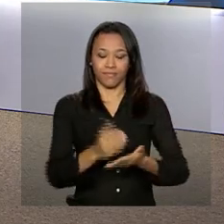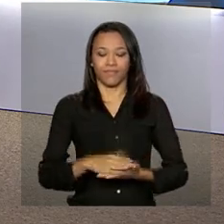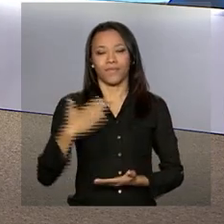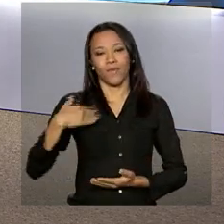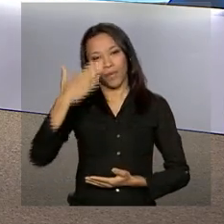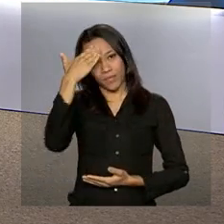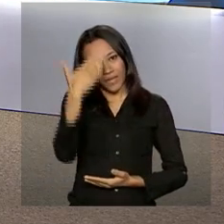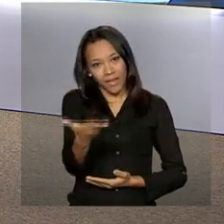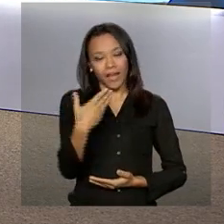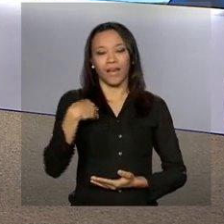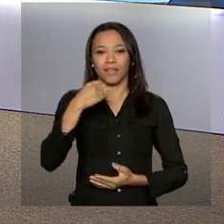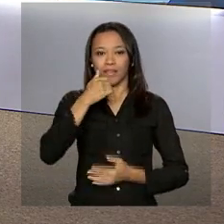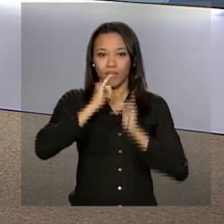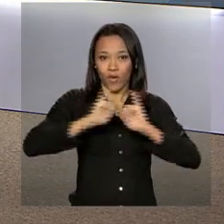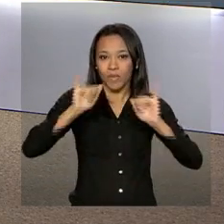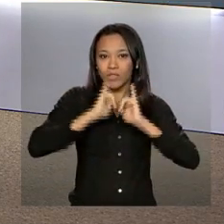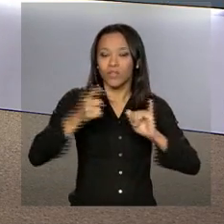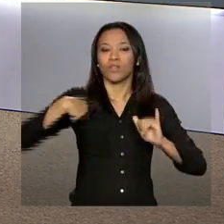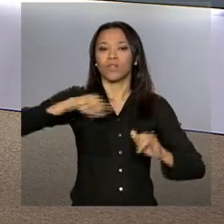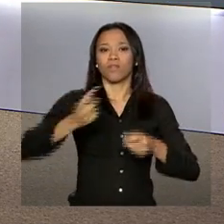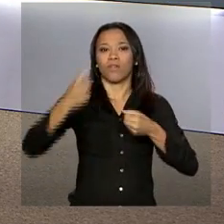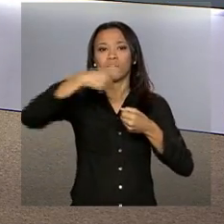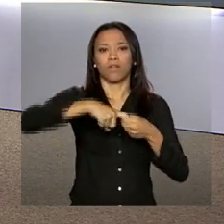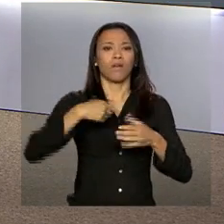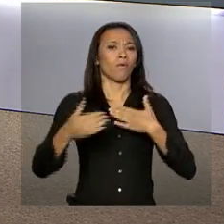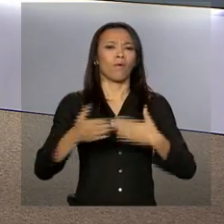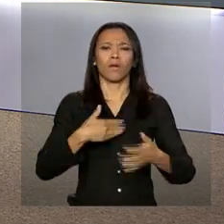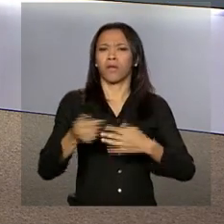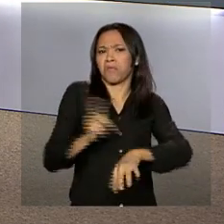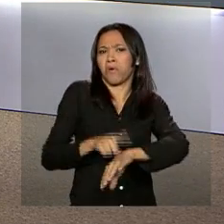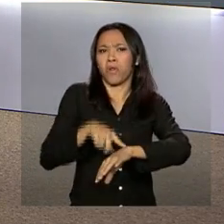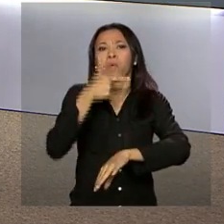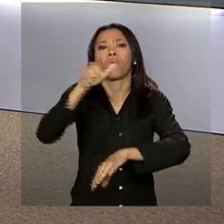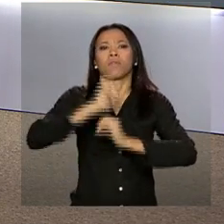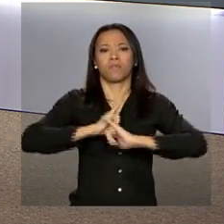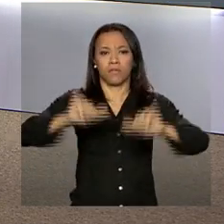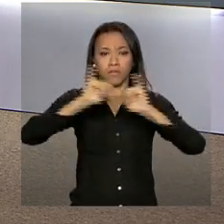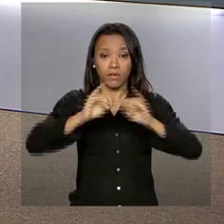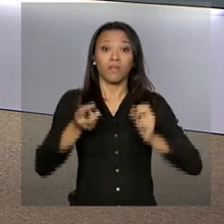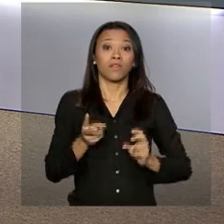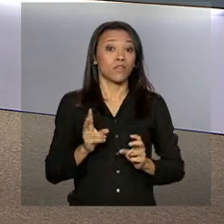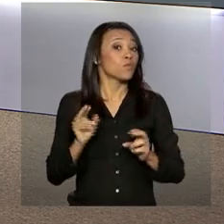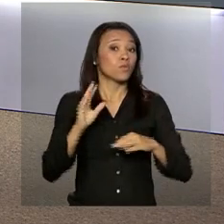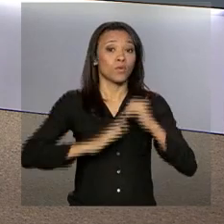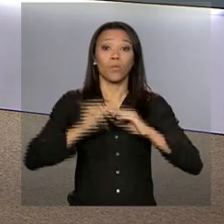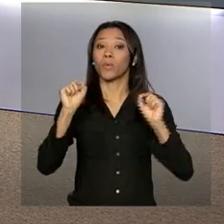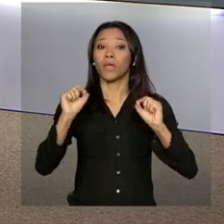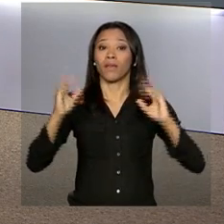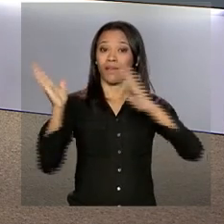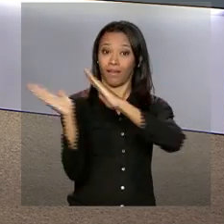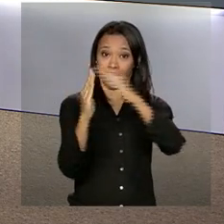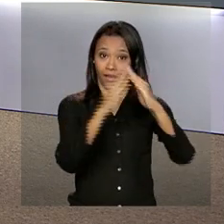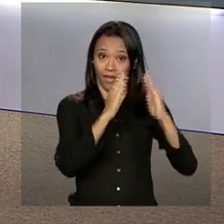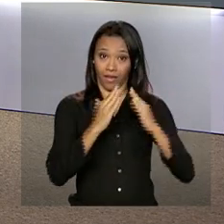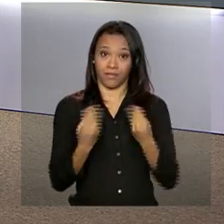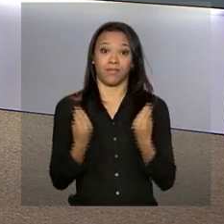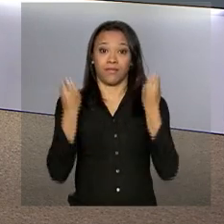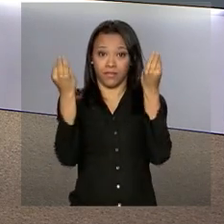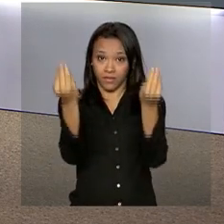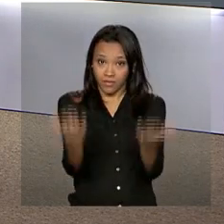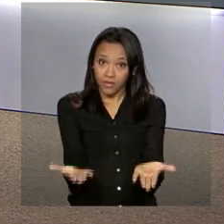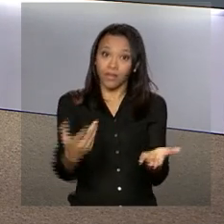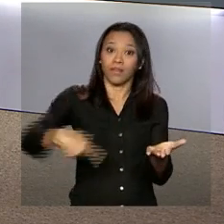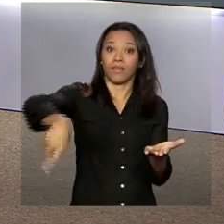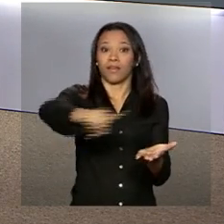Obrigada, João Pedro, pelas informações e nós podemos voltar a qualquer momento com outras informações sobre a entrega de moradias,